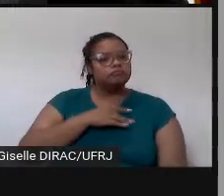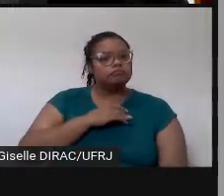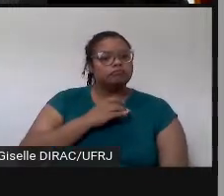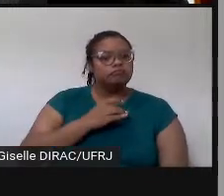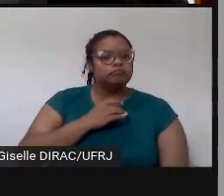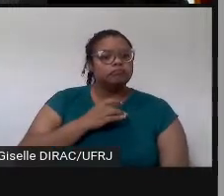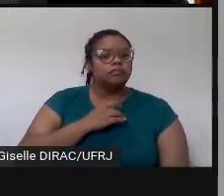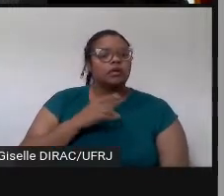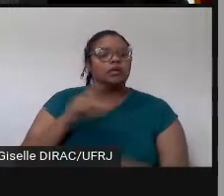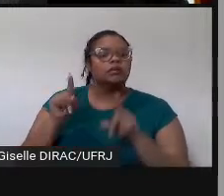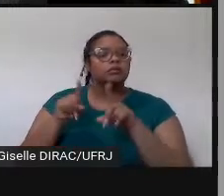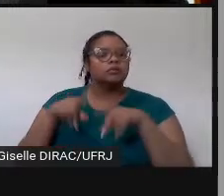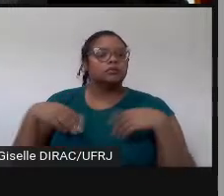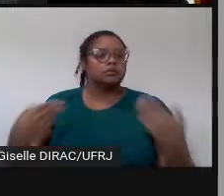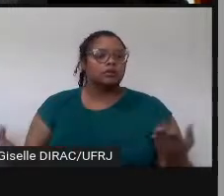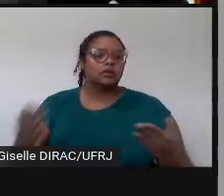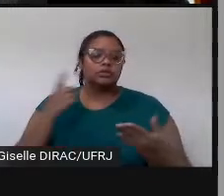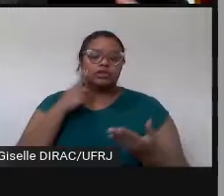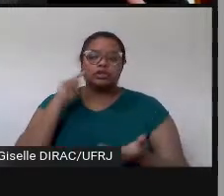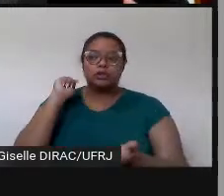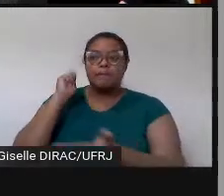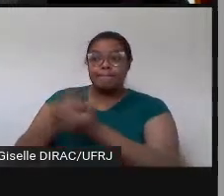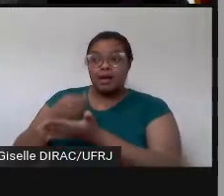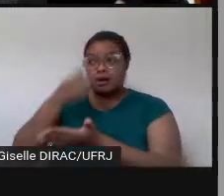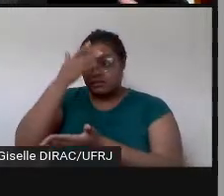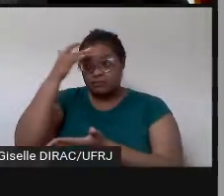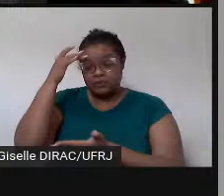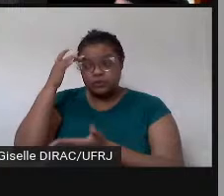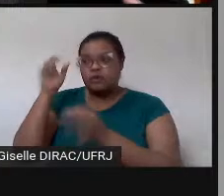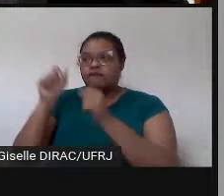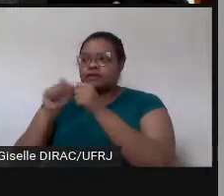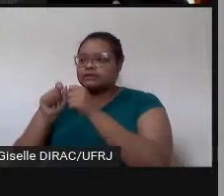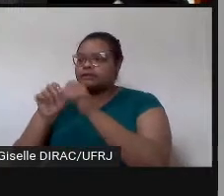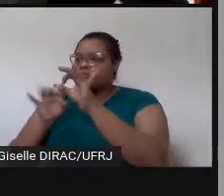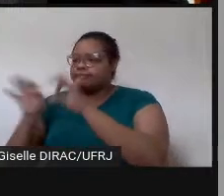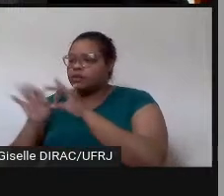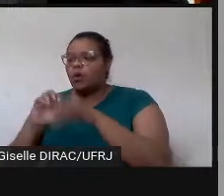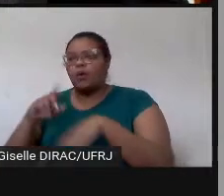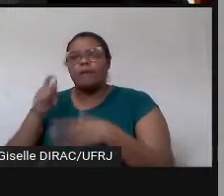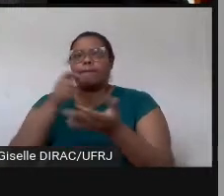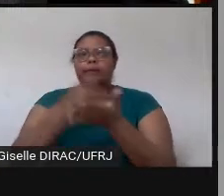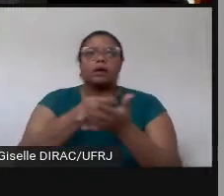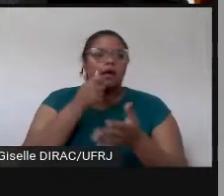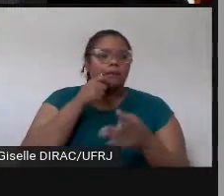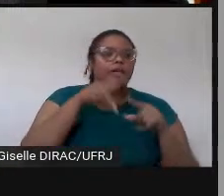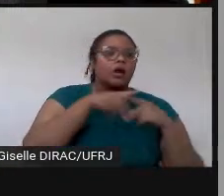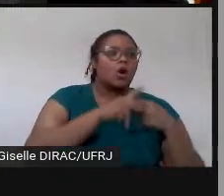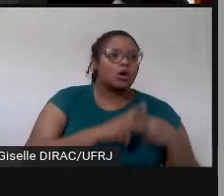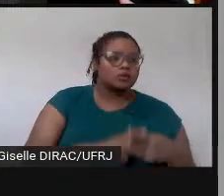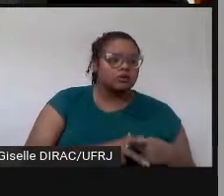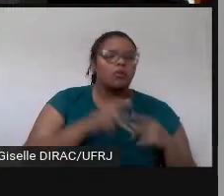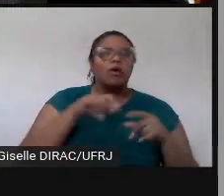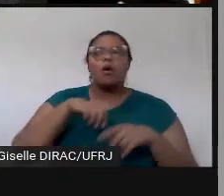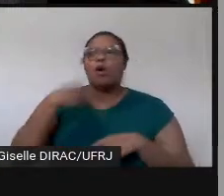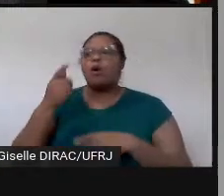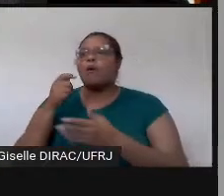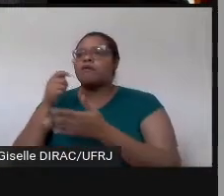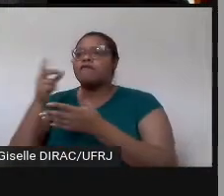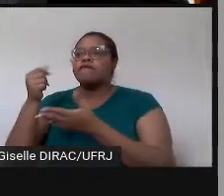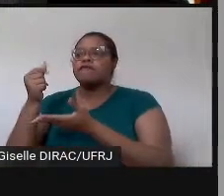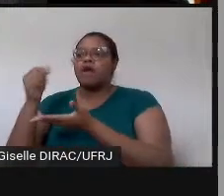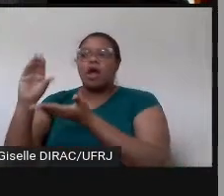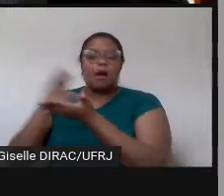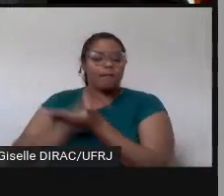Então, assim, não pagamos para alguém fazer a diagramação ou a revisão, enfim, não existe nenhuma verba